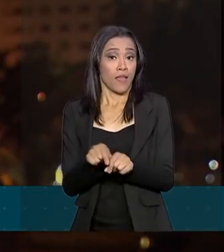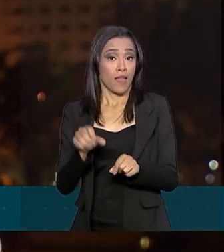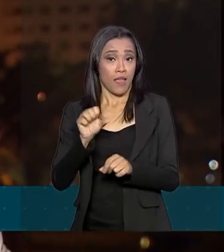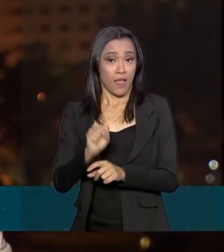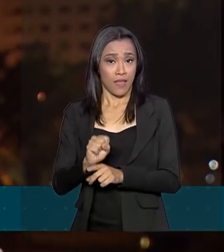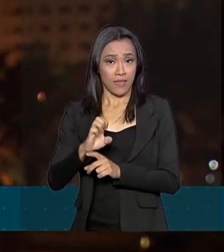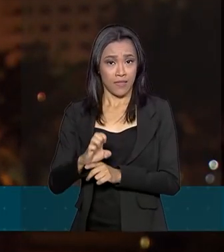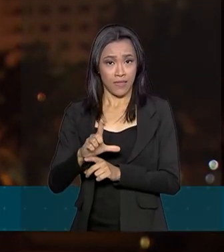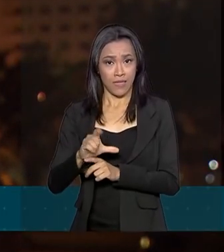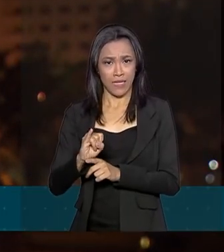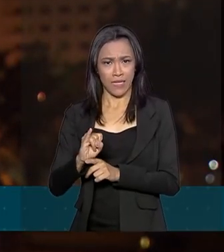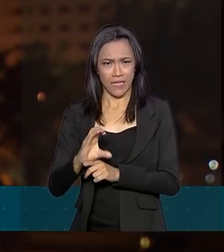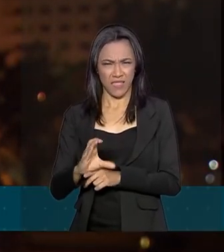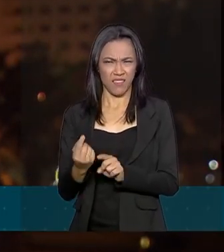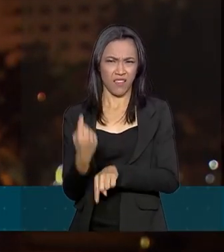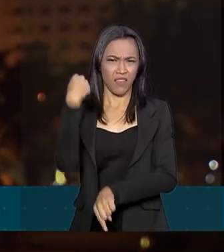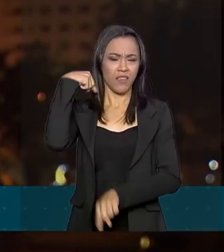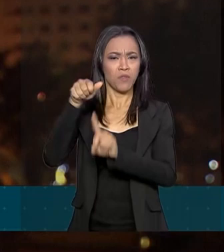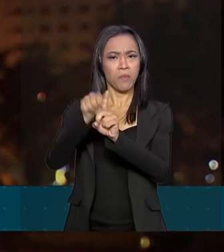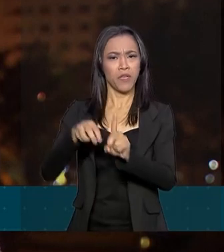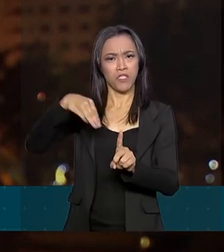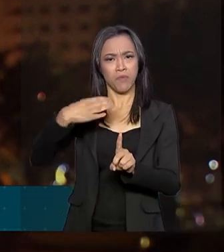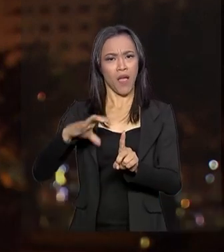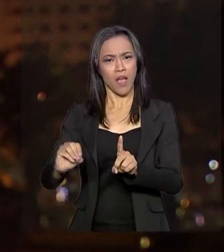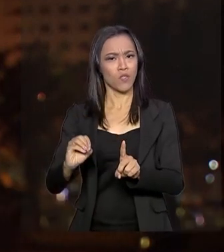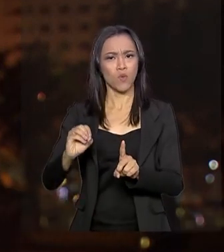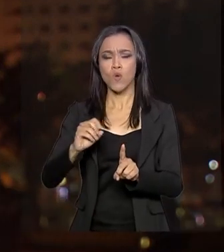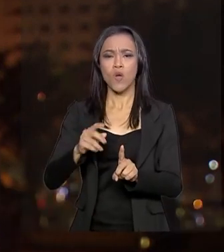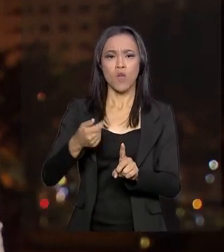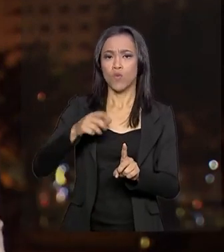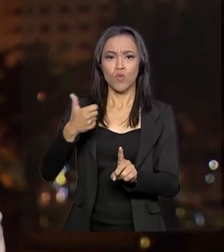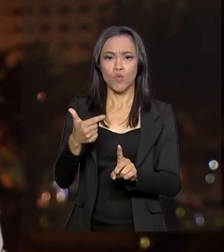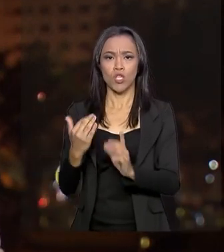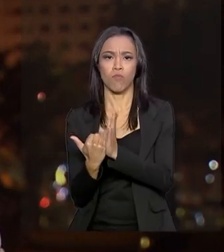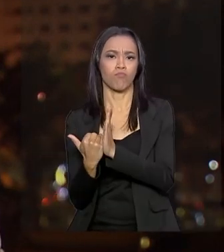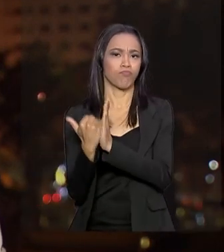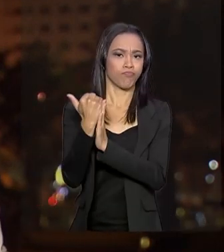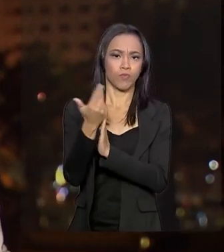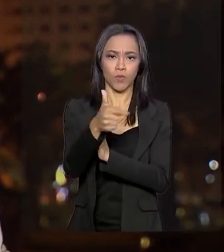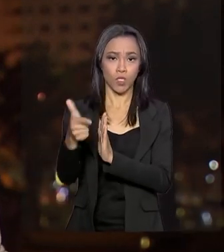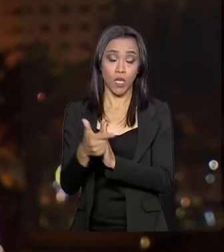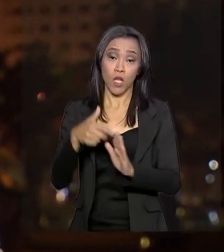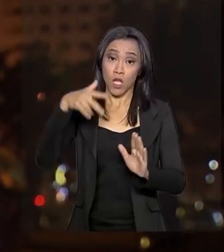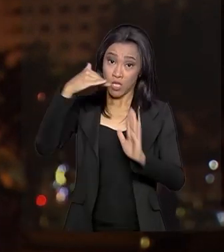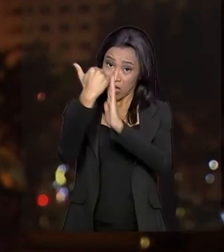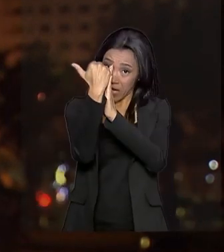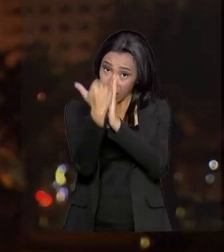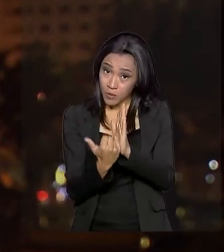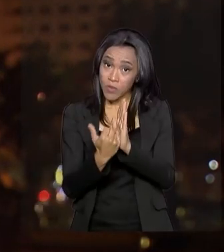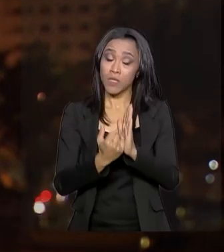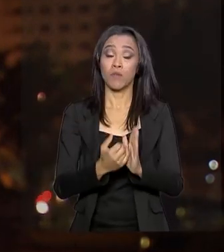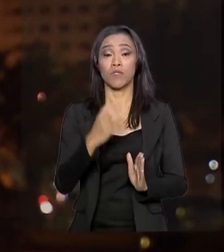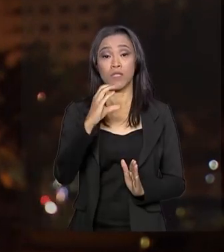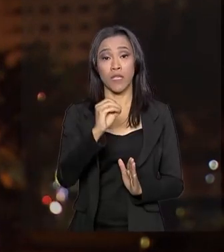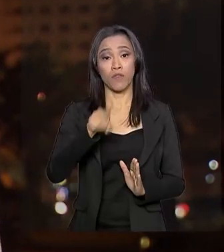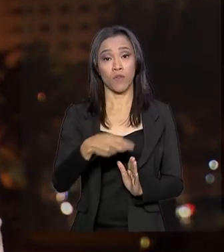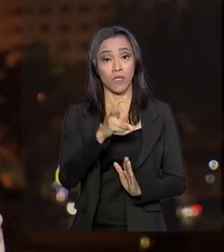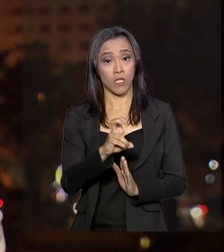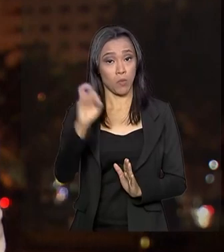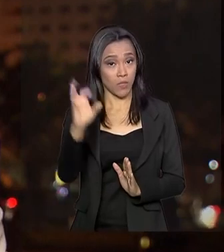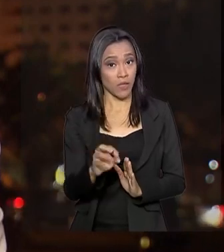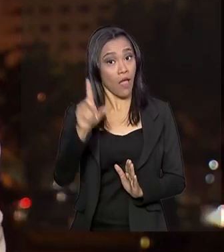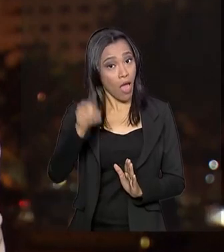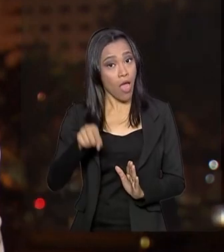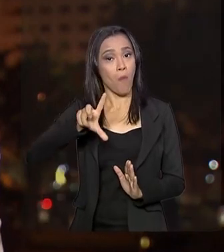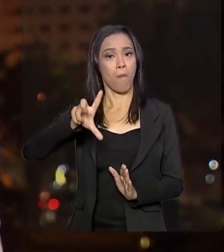desde março do ano passado, quando chegou em 6,5%. O corte de meio ponto percentual leva agora a Selic ao